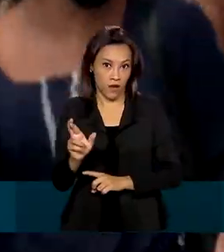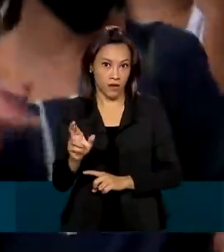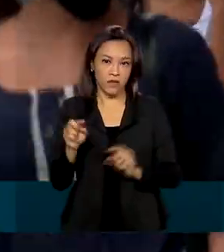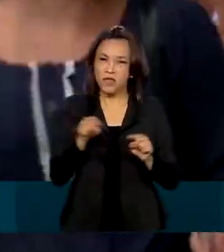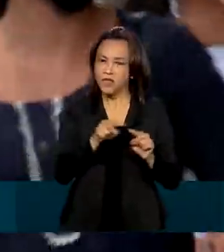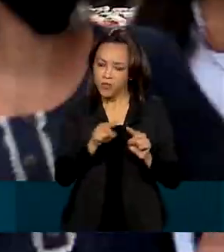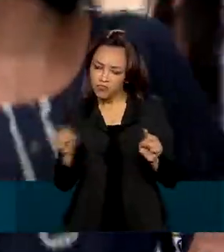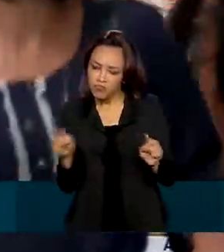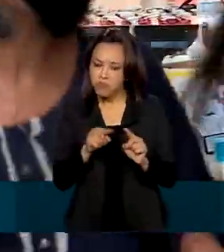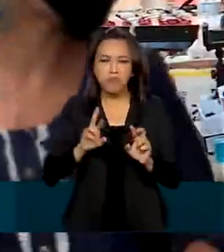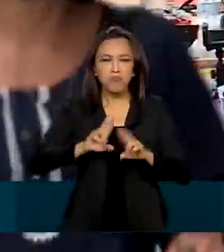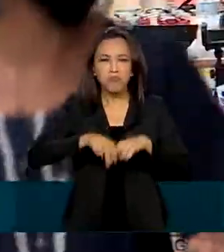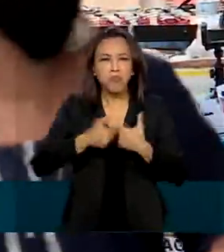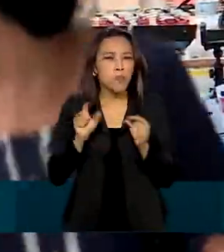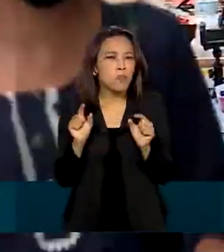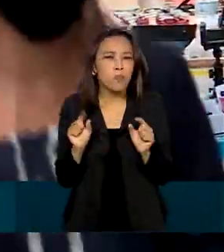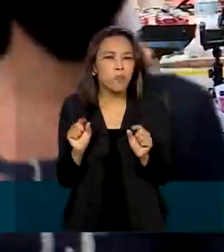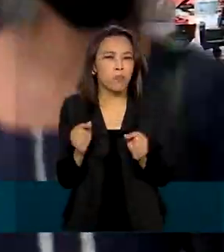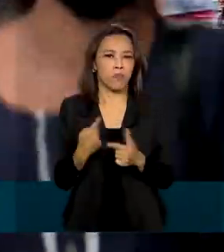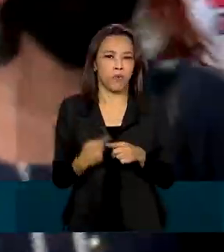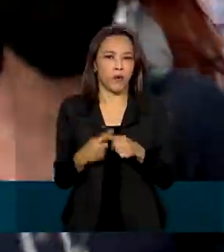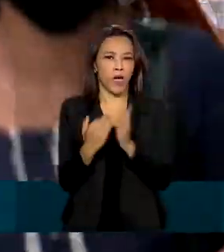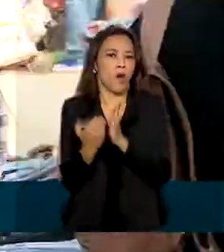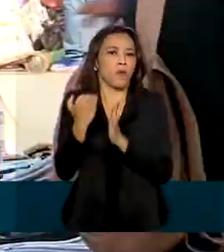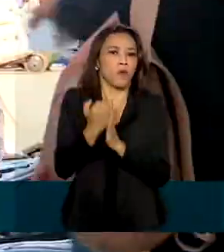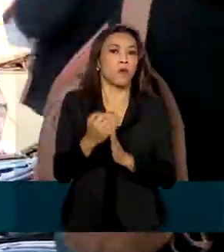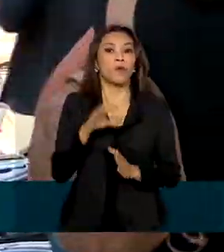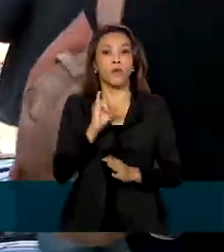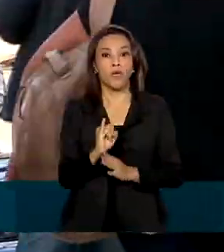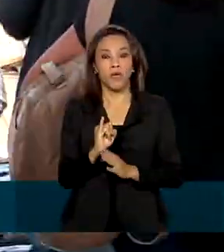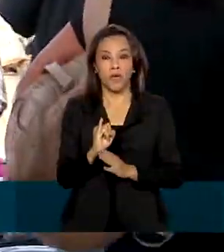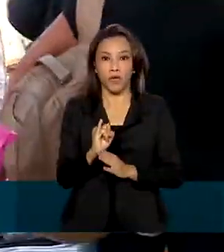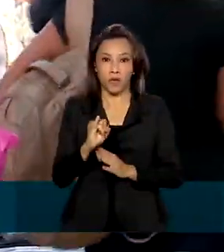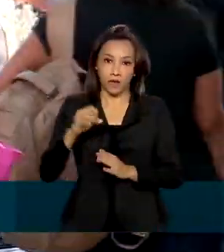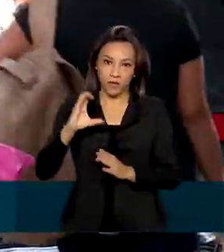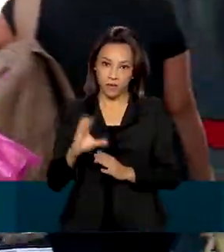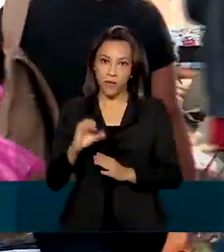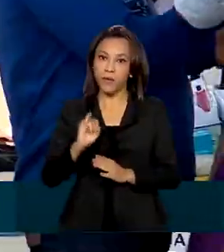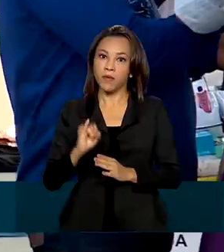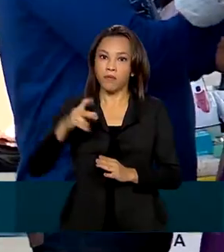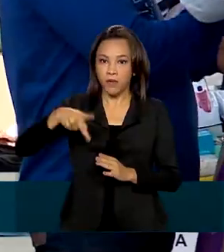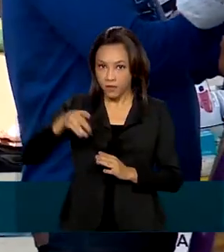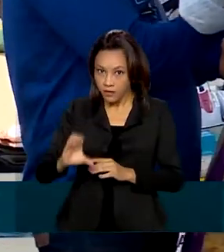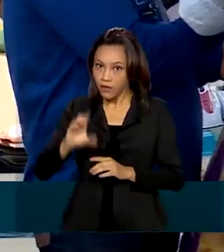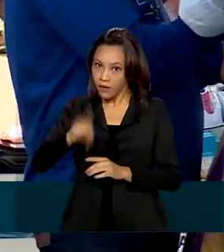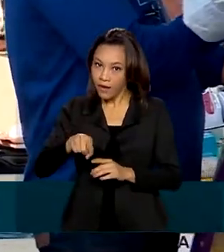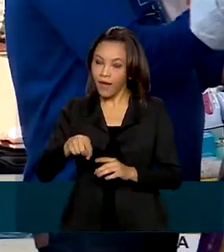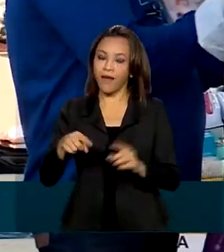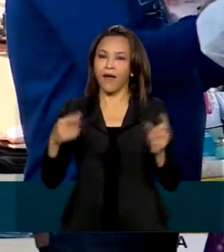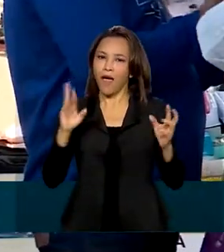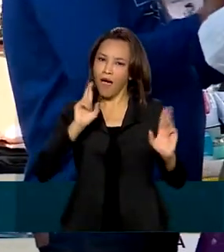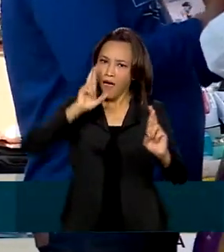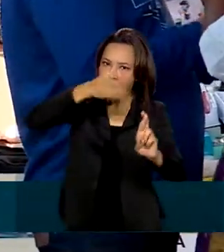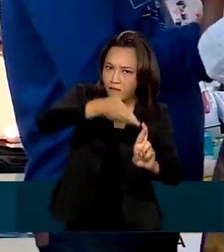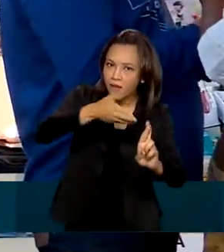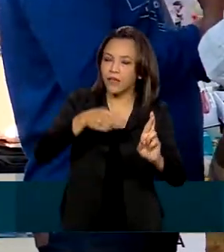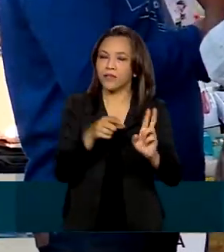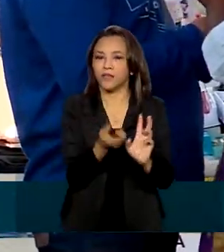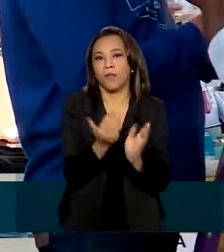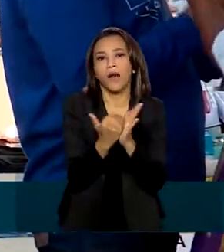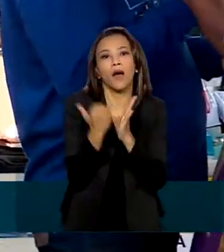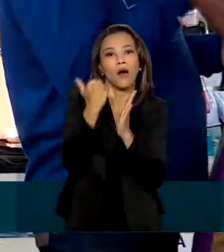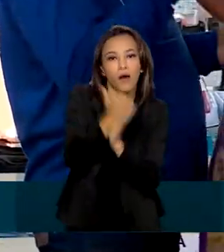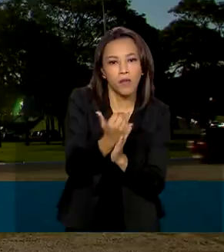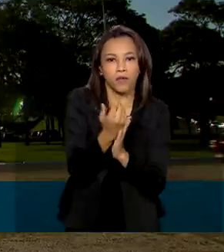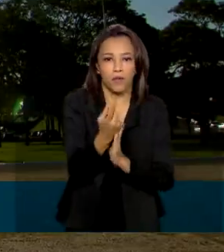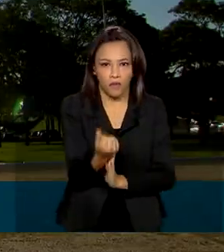se deve ao Índice Nacional de Preços ao Consumidor, o INPC, que serve de referência para o mínimo e deve fechar o ano acima do projetado